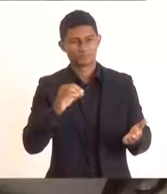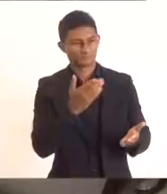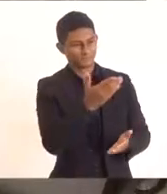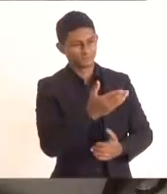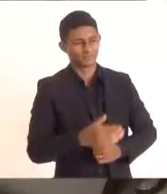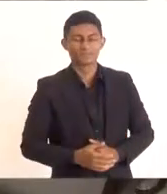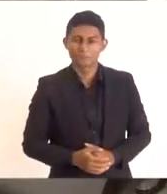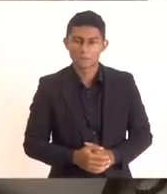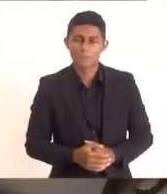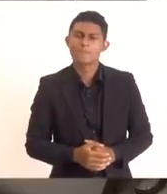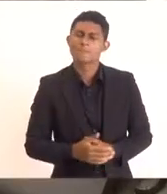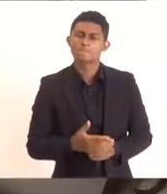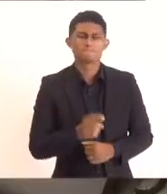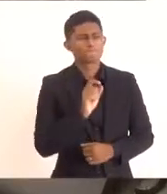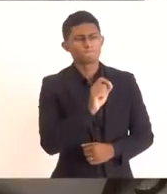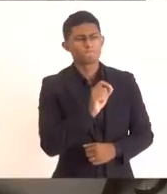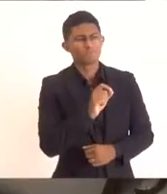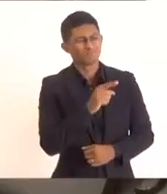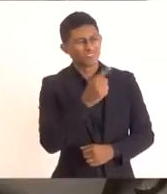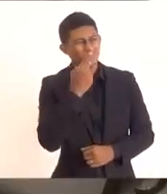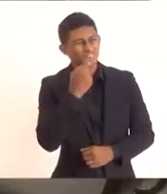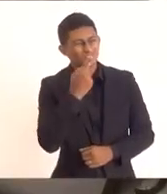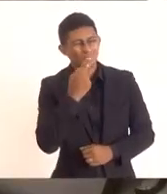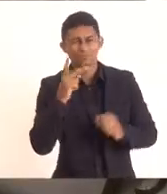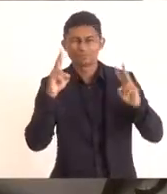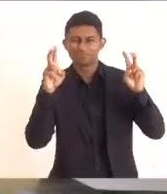Em relação à questão